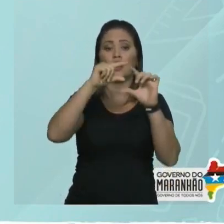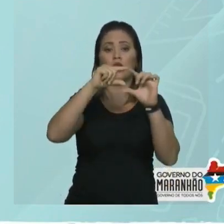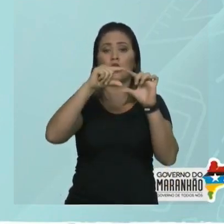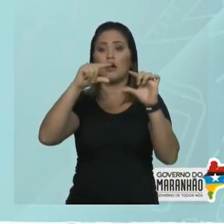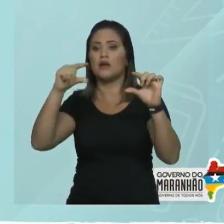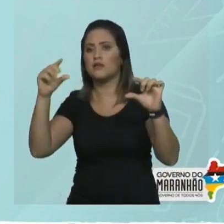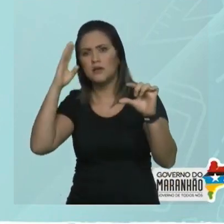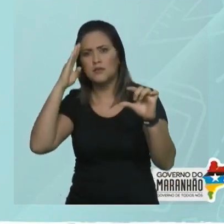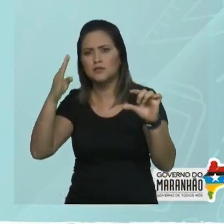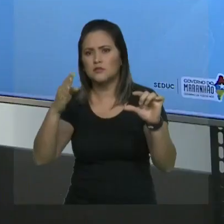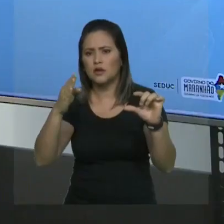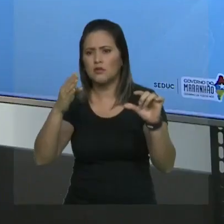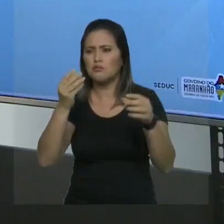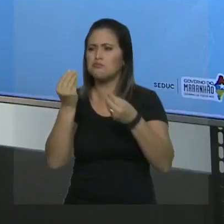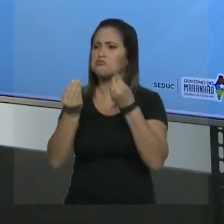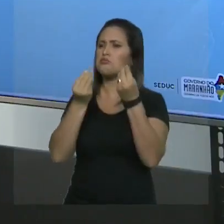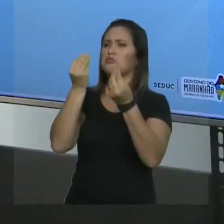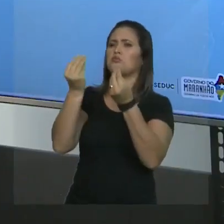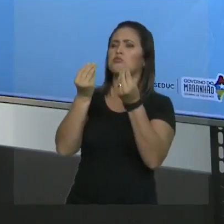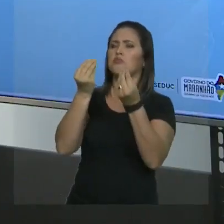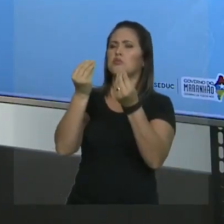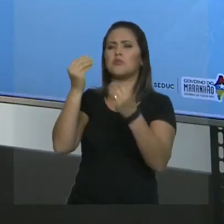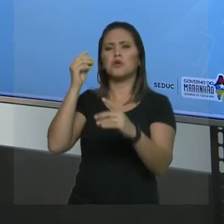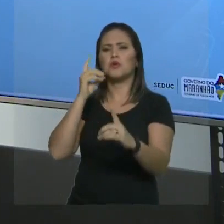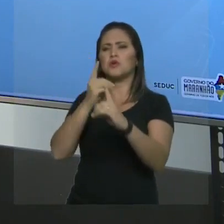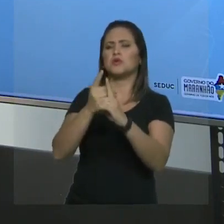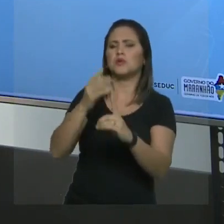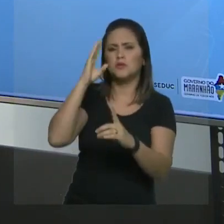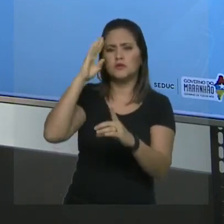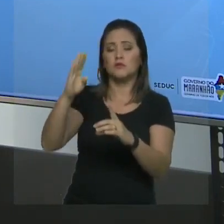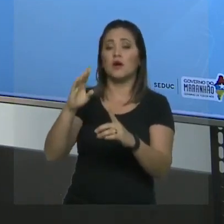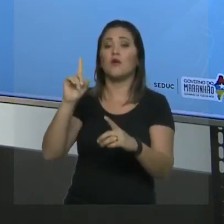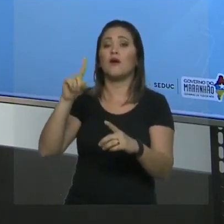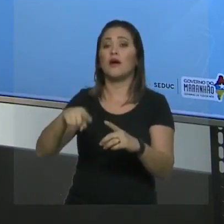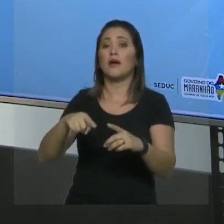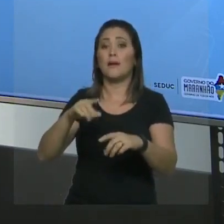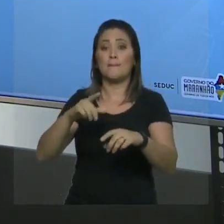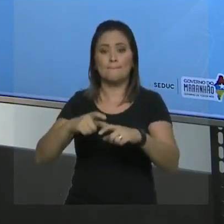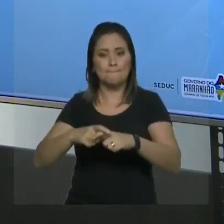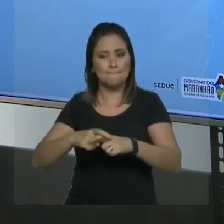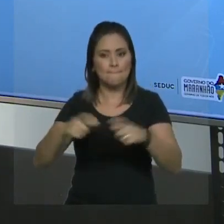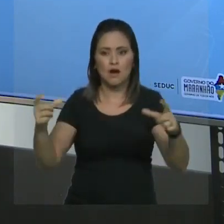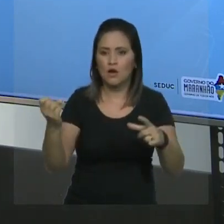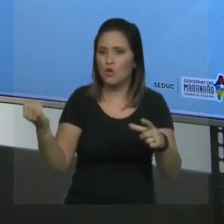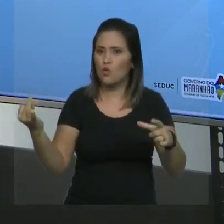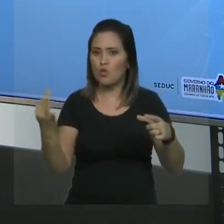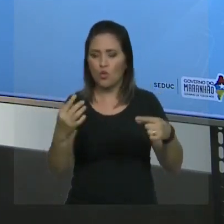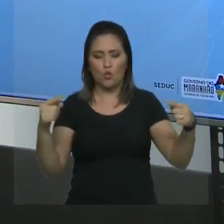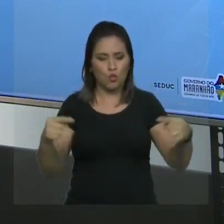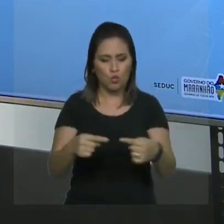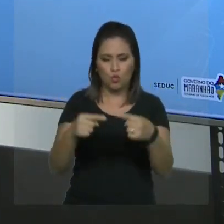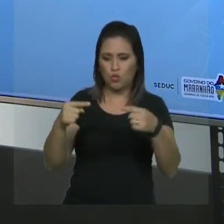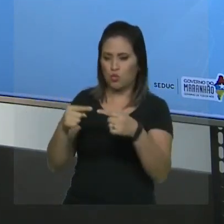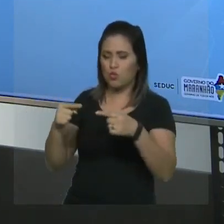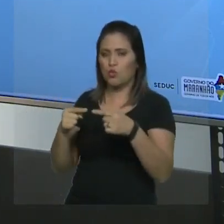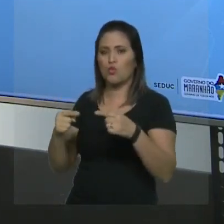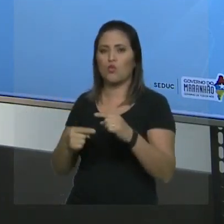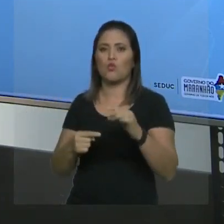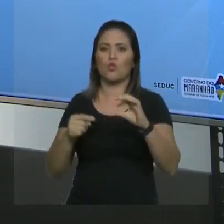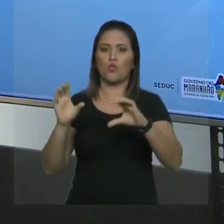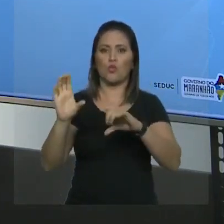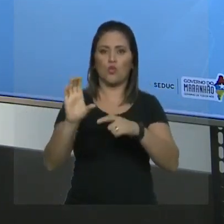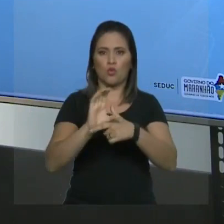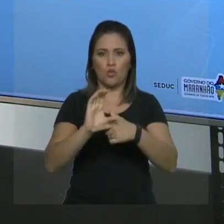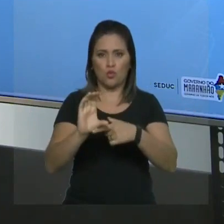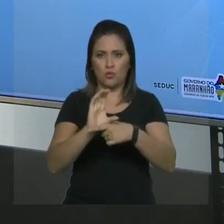maior sequência de carbono. Tudo bem? Então, olhando essa cadeia, vamos contar? Um, dois, três, quatro, cinco, seis. Um, dois, três, quatro,